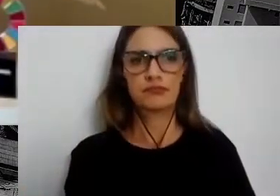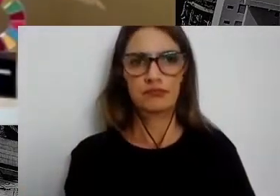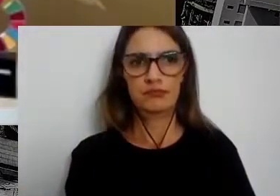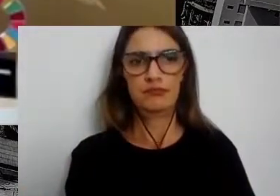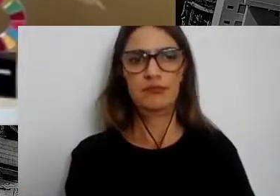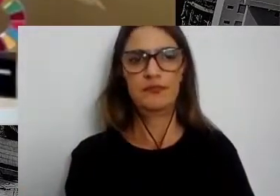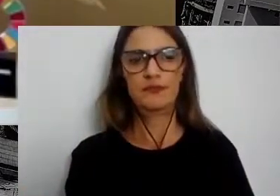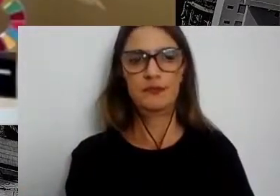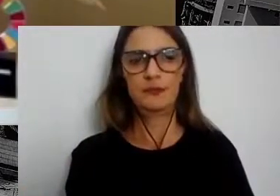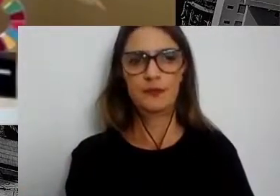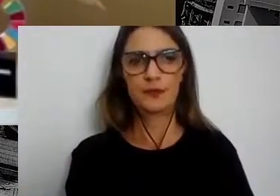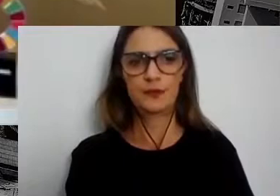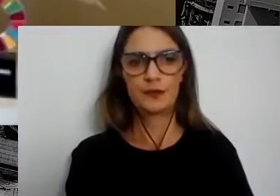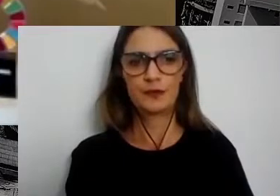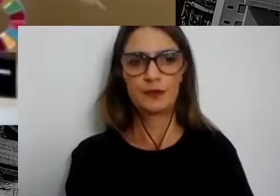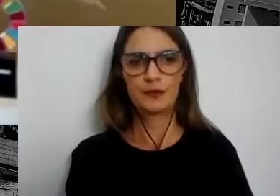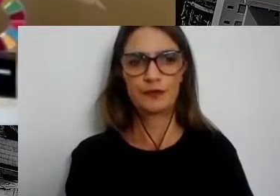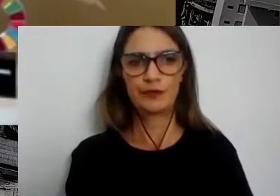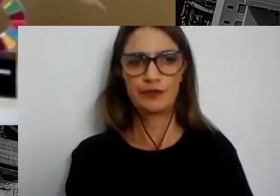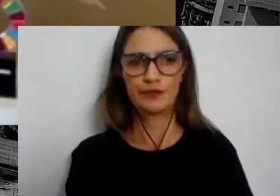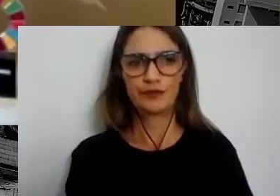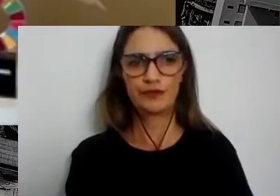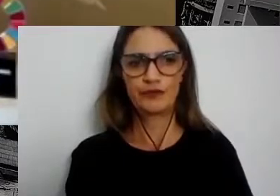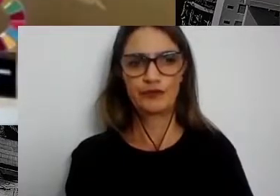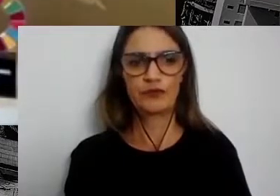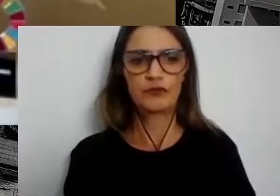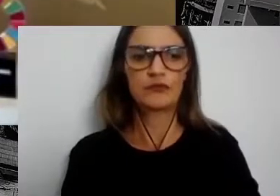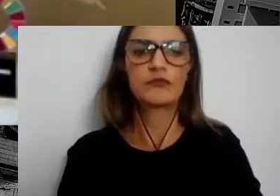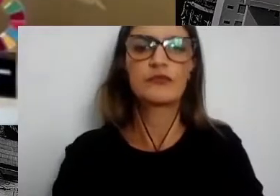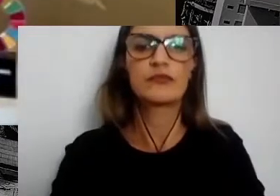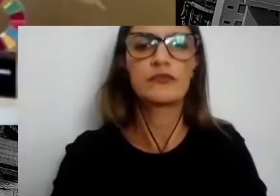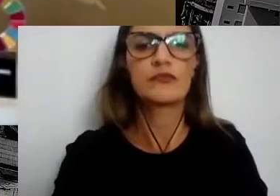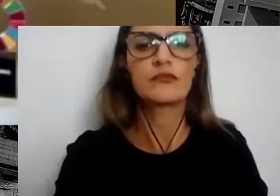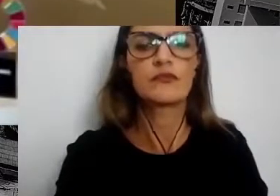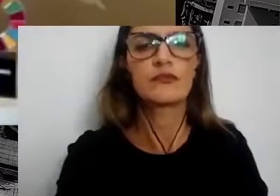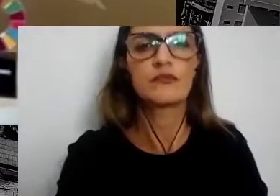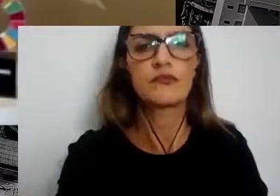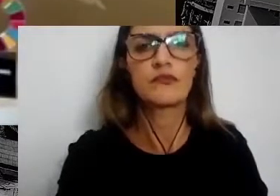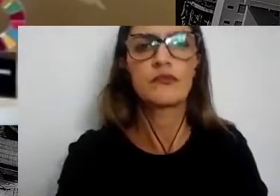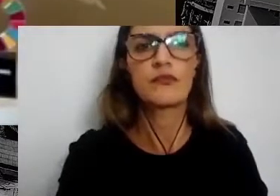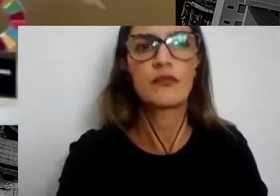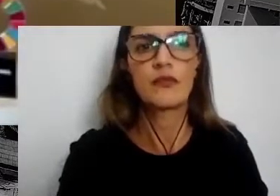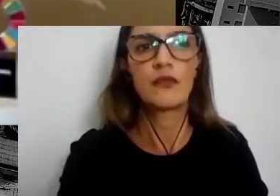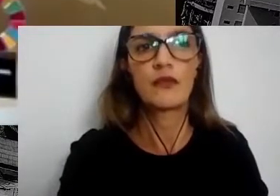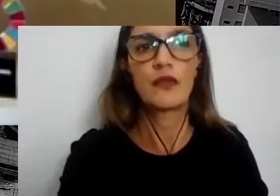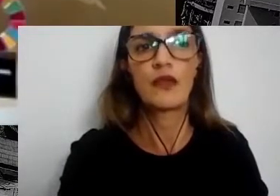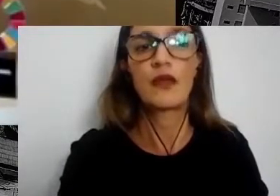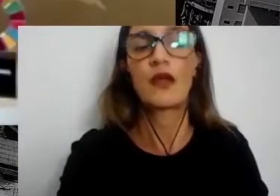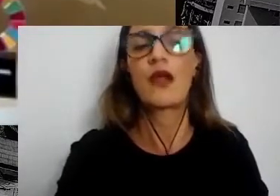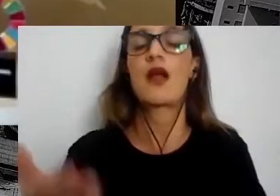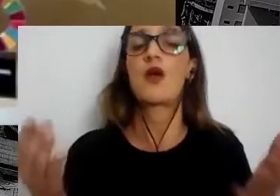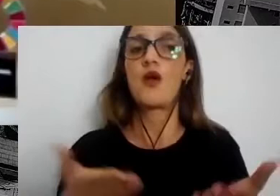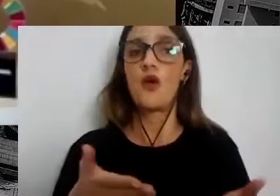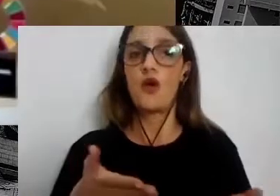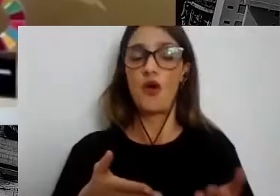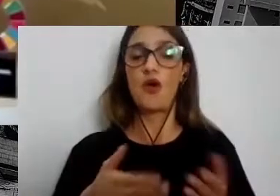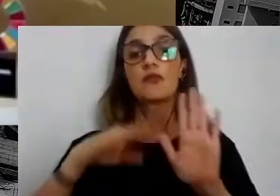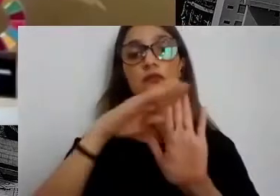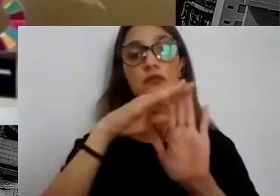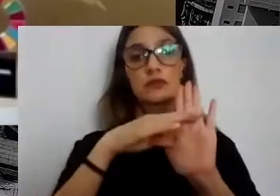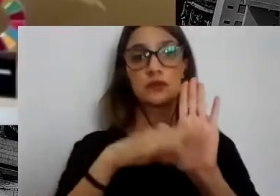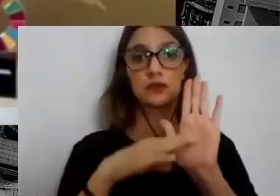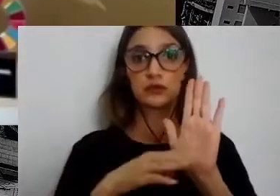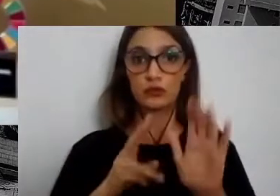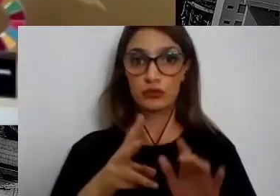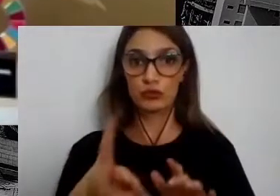no YouTube, esperando por você. A gente vai seguir a nossa programação do Fórum Virada Sustentável na próxima semana,